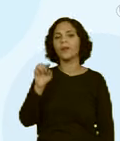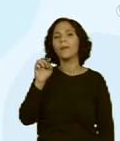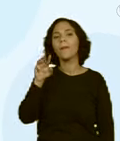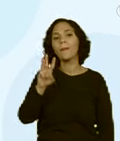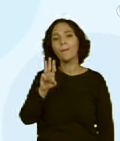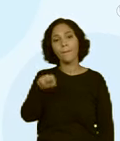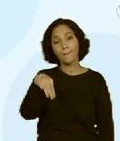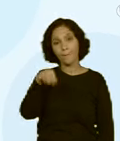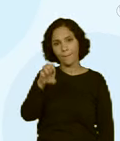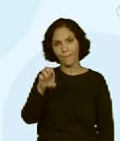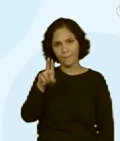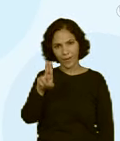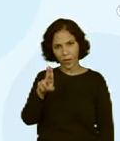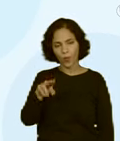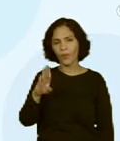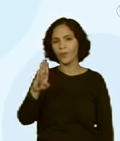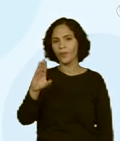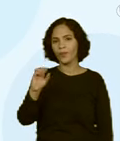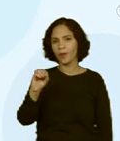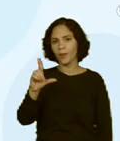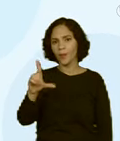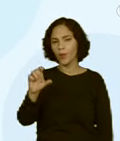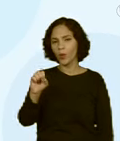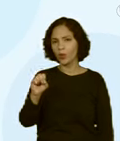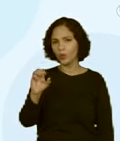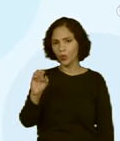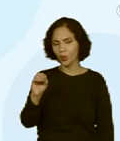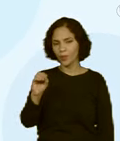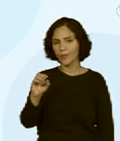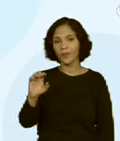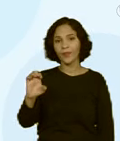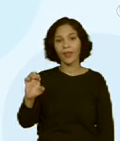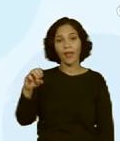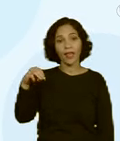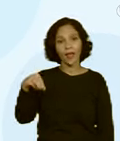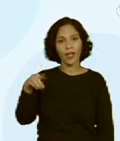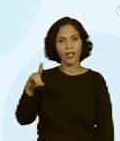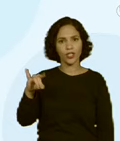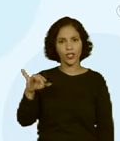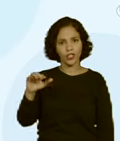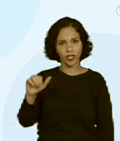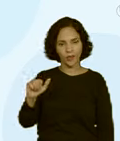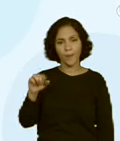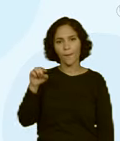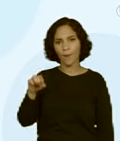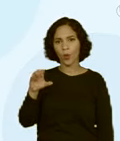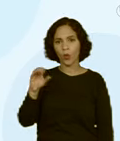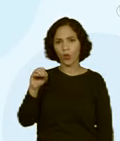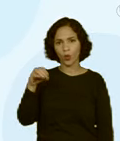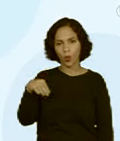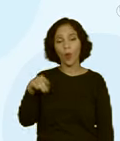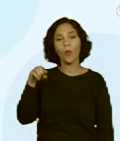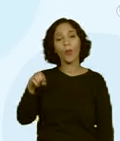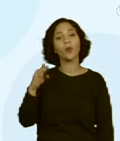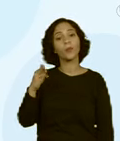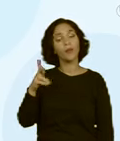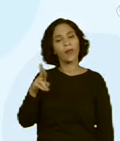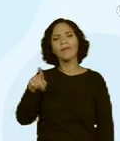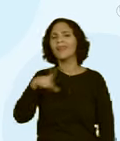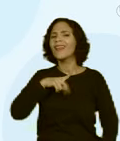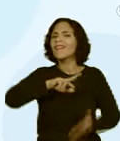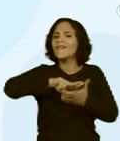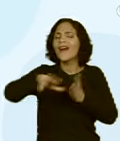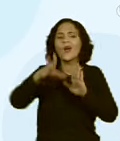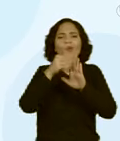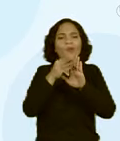.br, que é o site da Febraban, que tem uma série de conteúdos muito interessantes. Tem artigos, tem